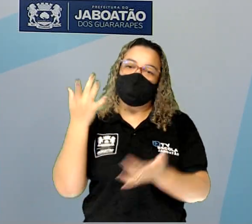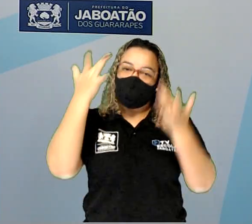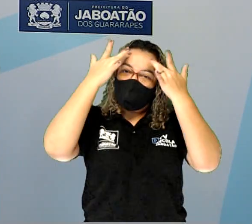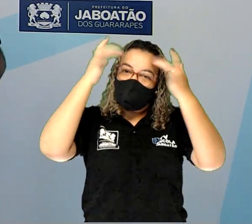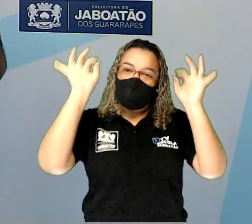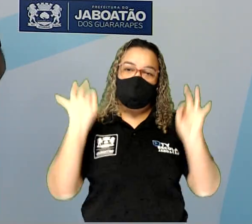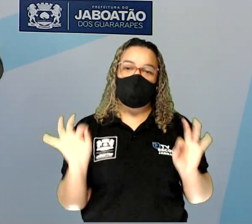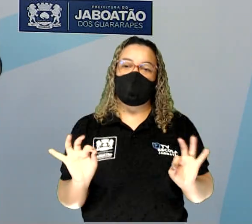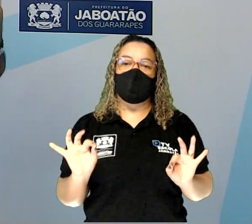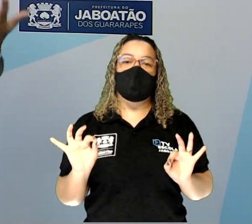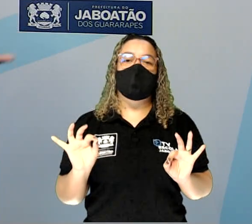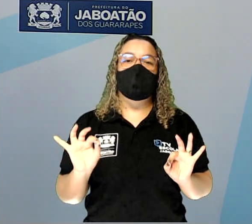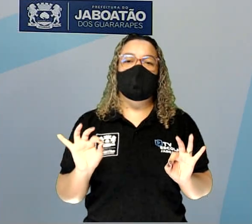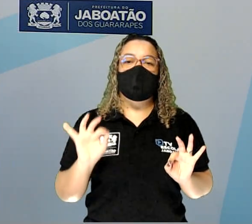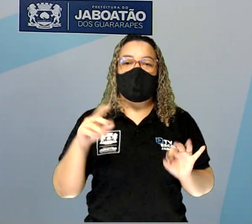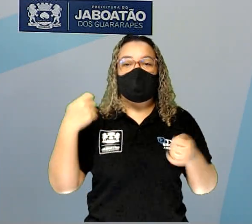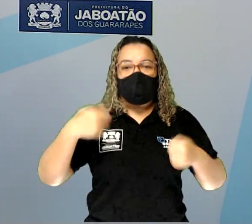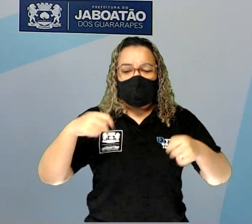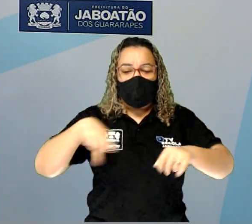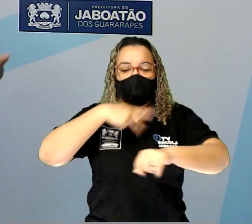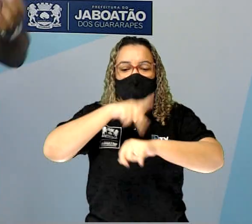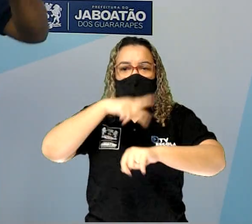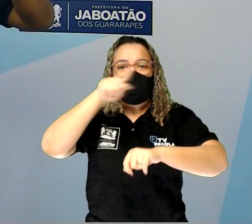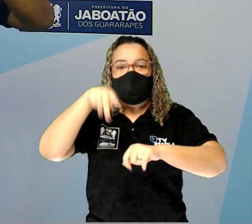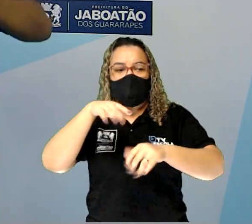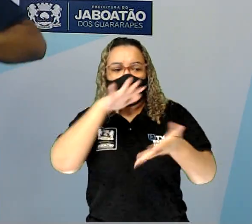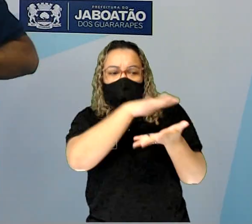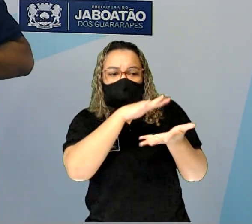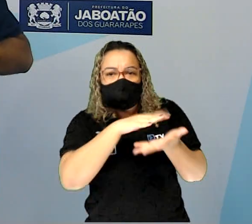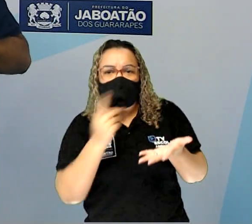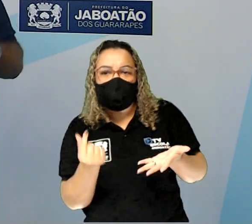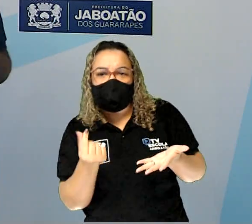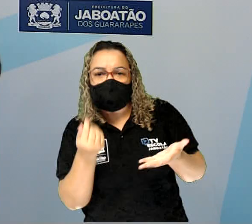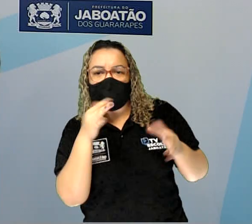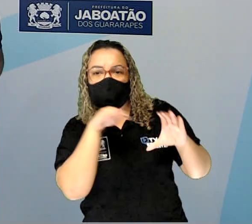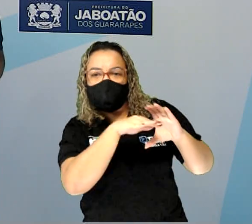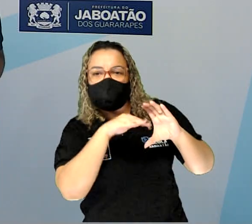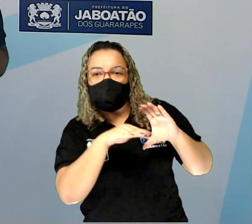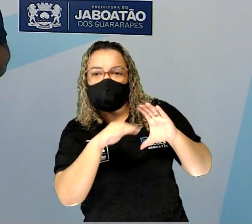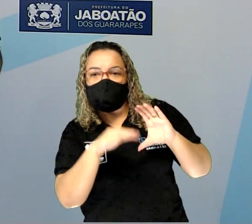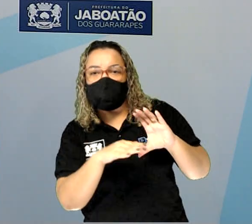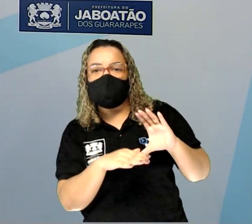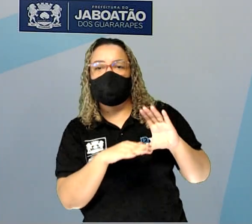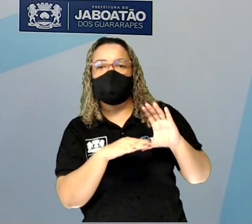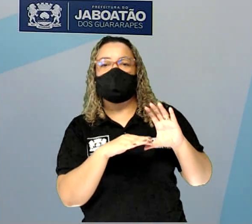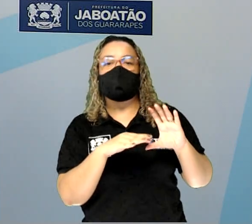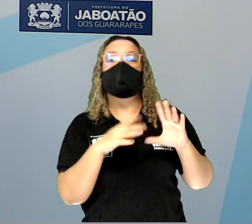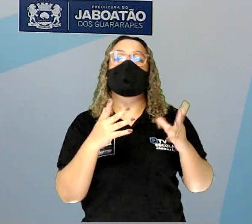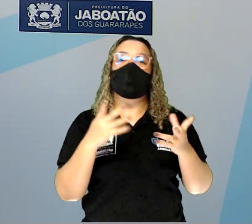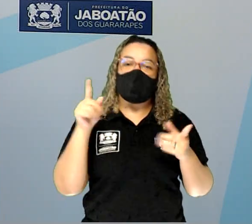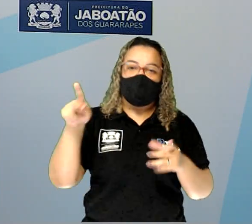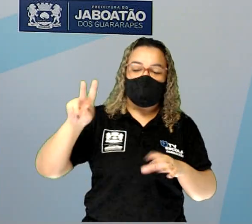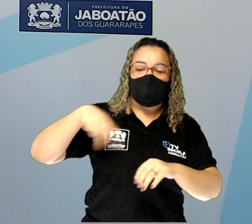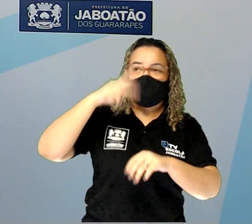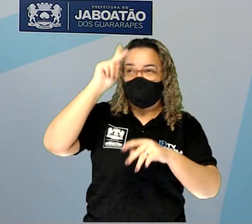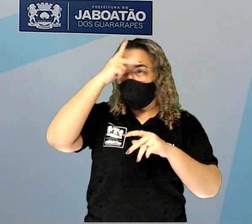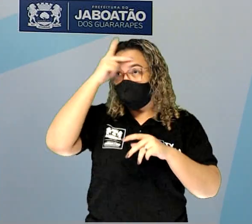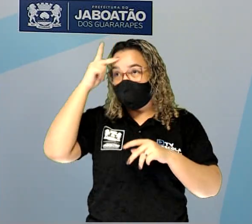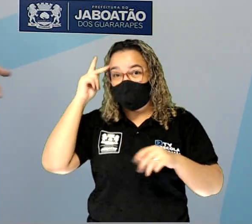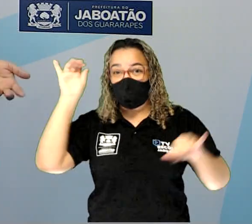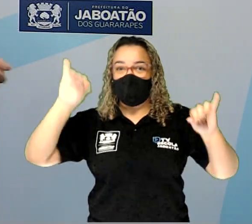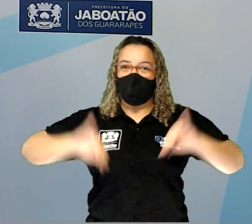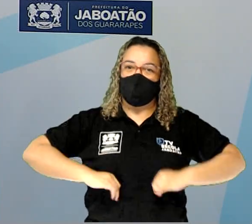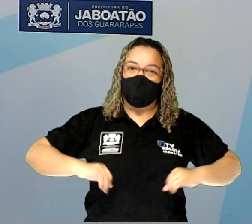mas quanto mais recursos o país investir nesse tipo de prevenção, menos dano a população